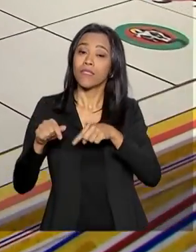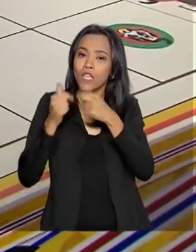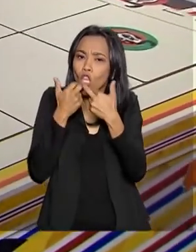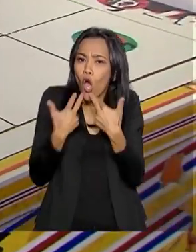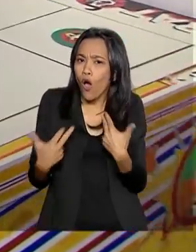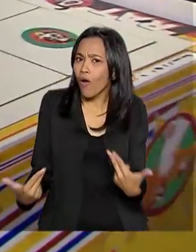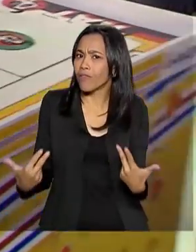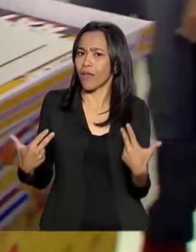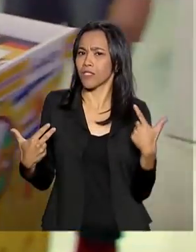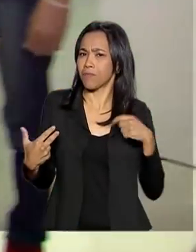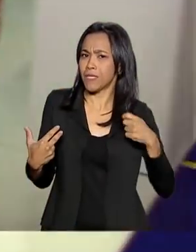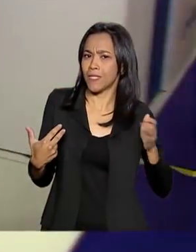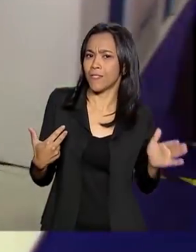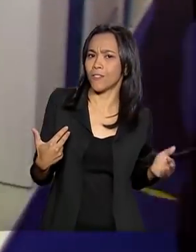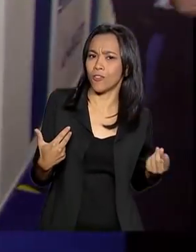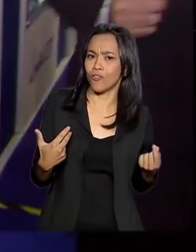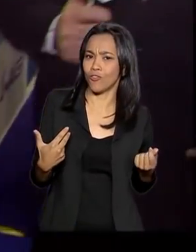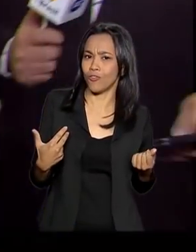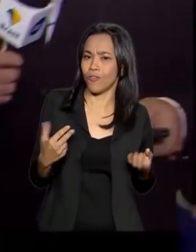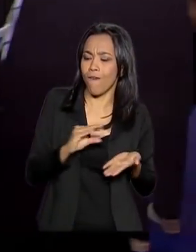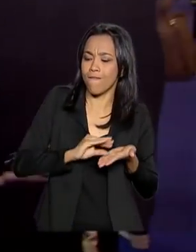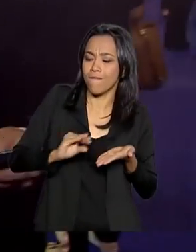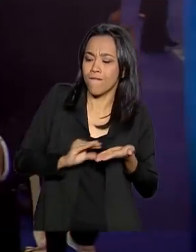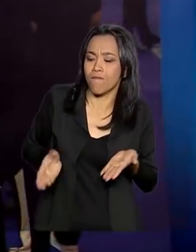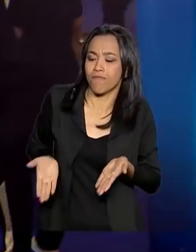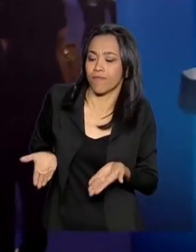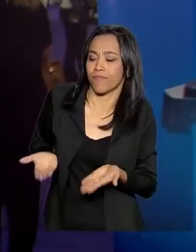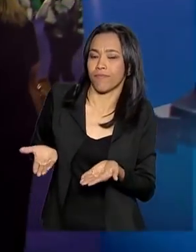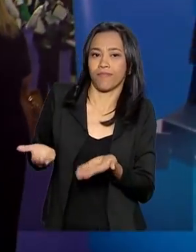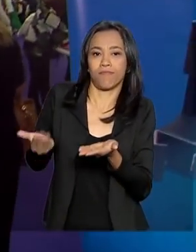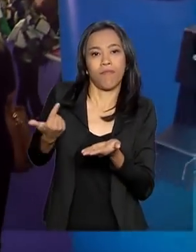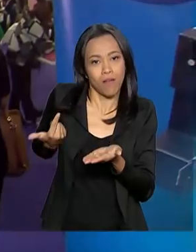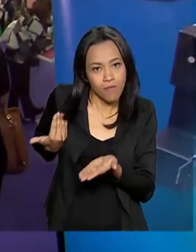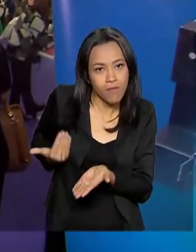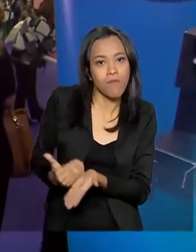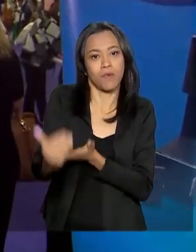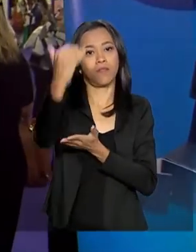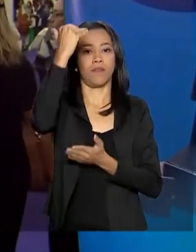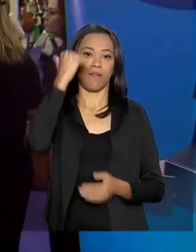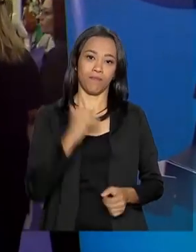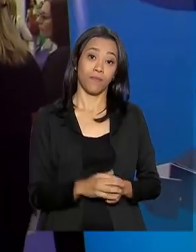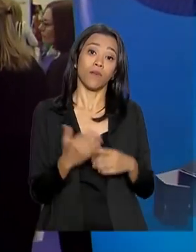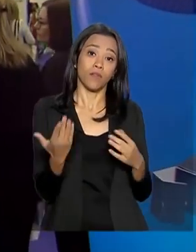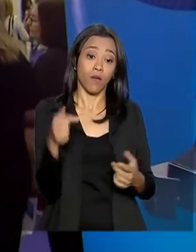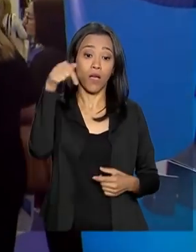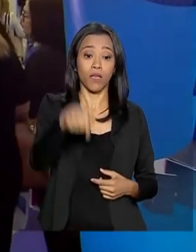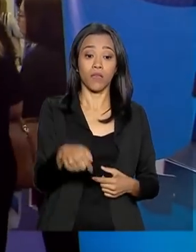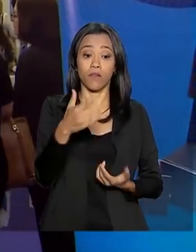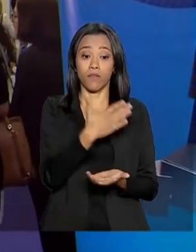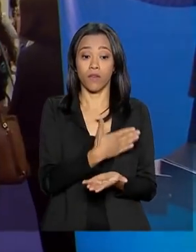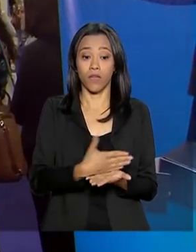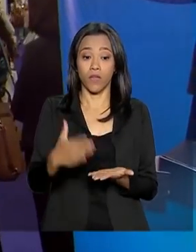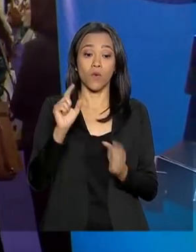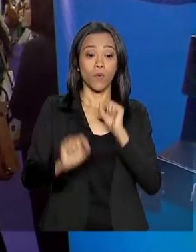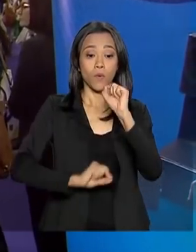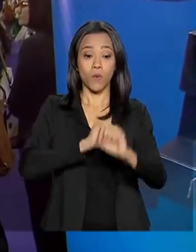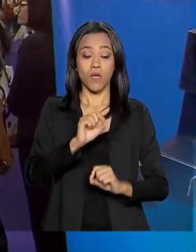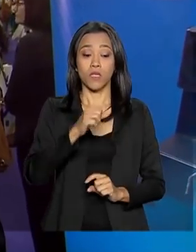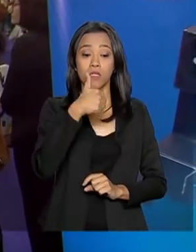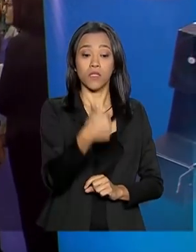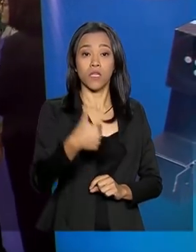que ainda precisam de um empurrãozinho para iniciar as suas atividades. O evento também vai promover cerca de 190